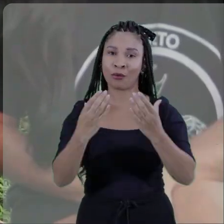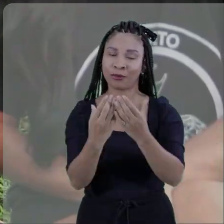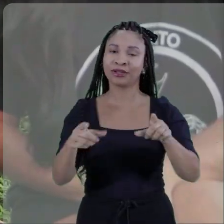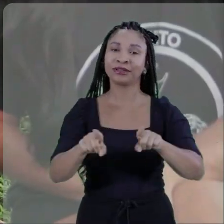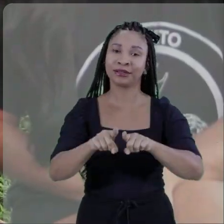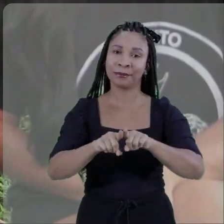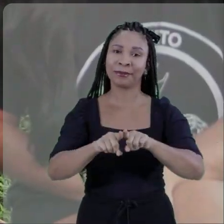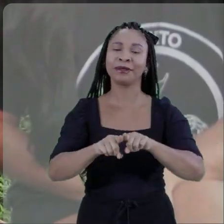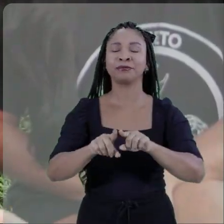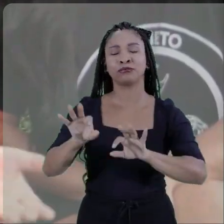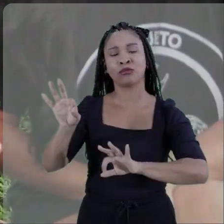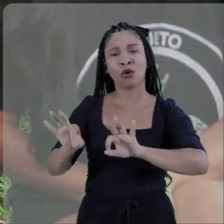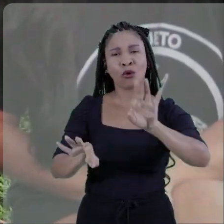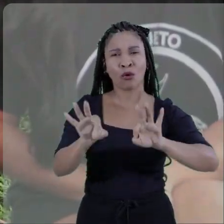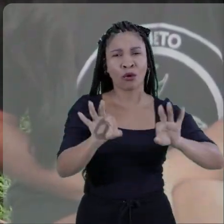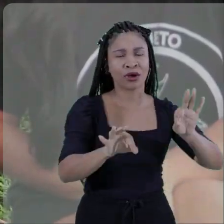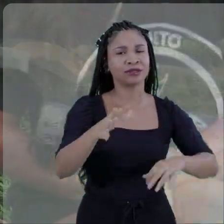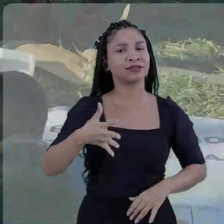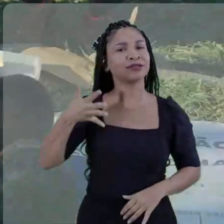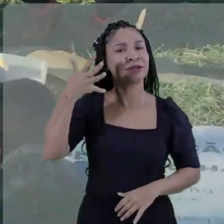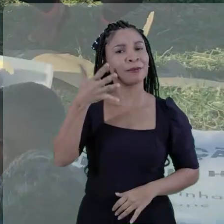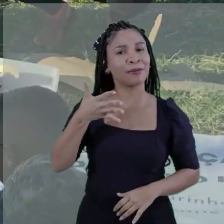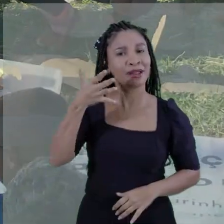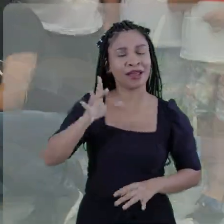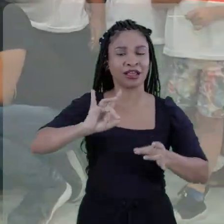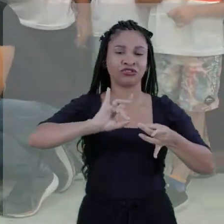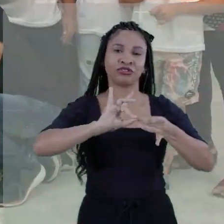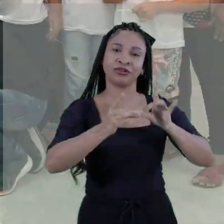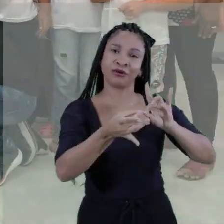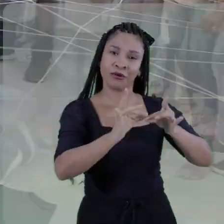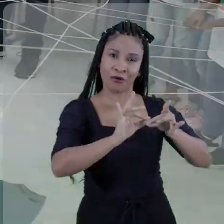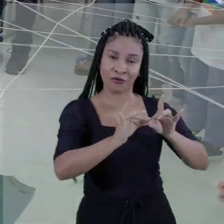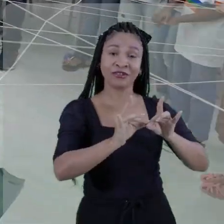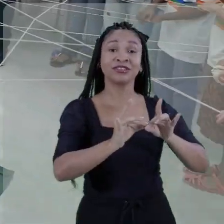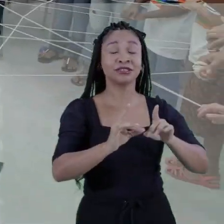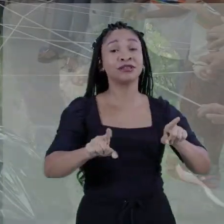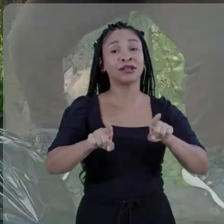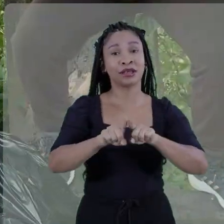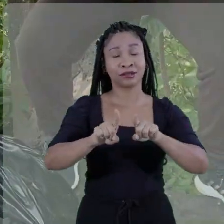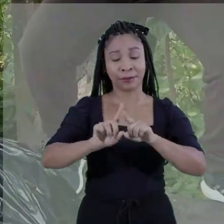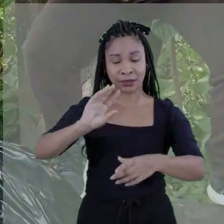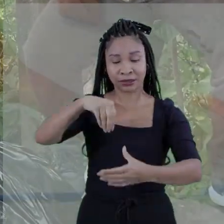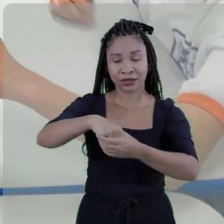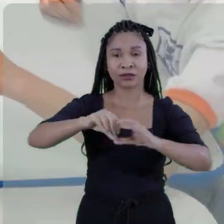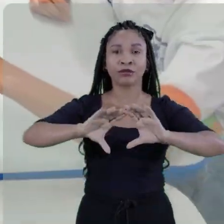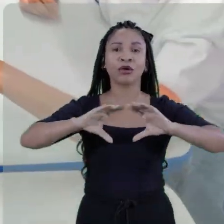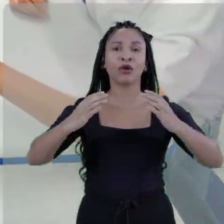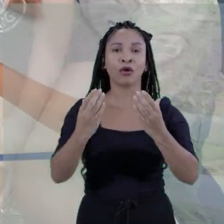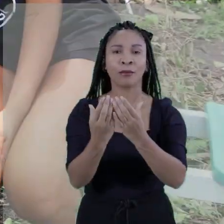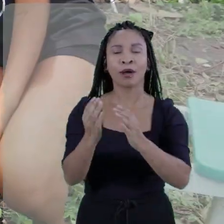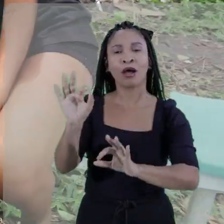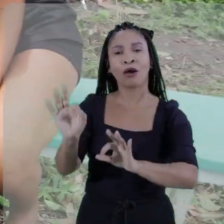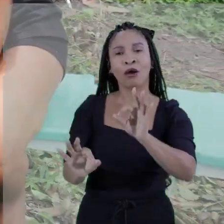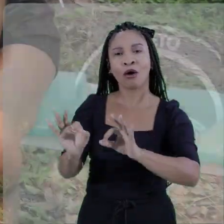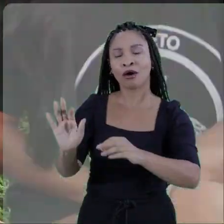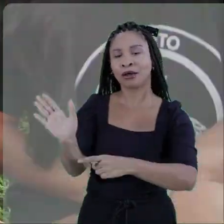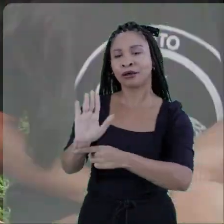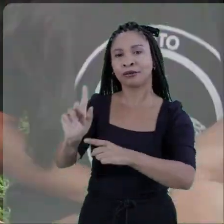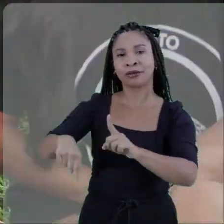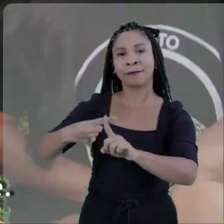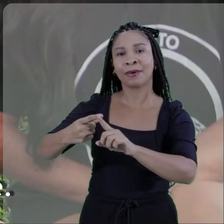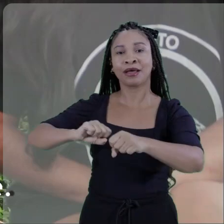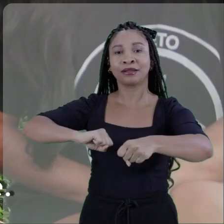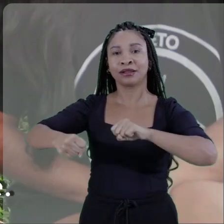Então, a gente faz palestra nas escolas, oficinas e também nas comunidades, sessão de ensino e debate.